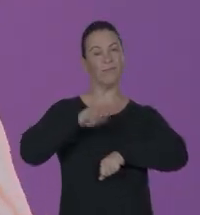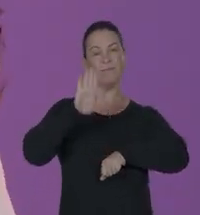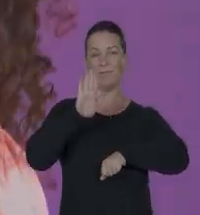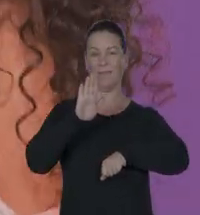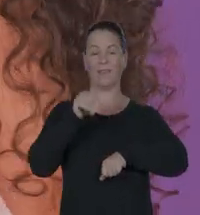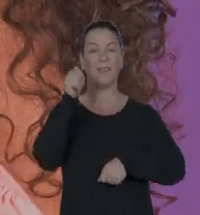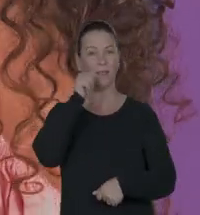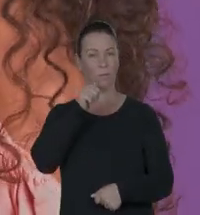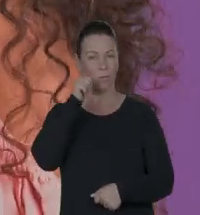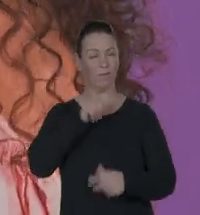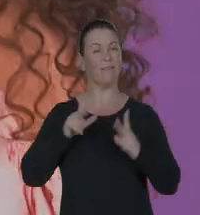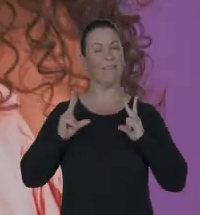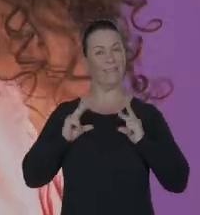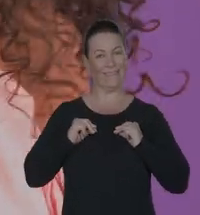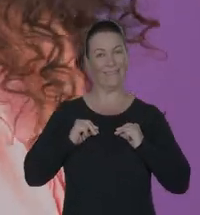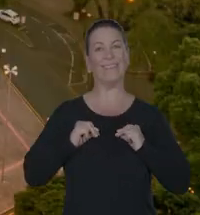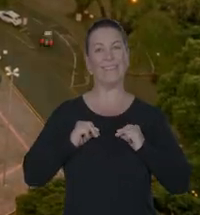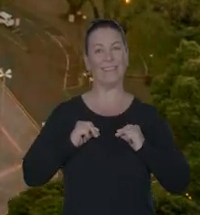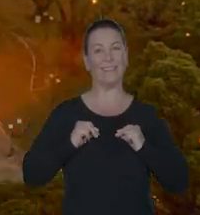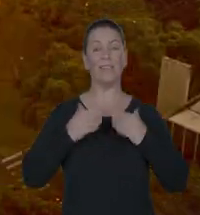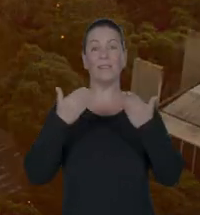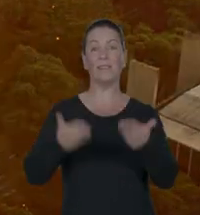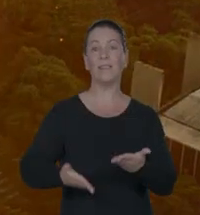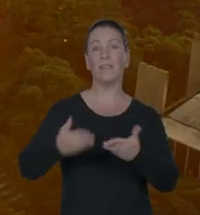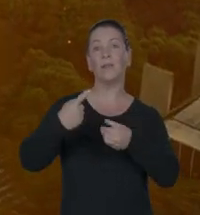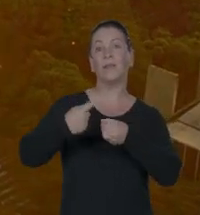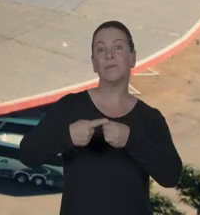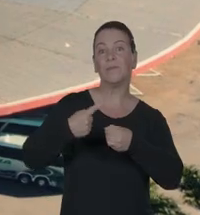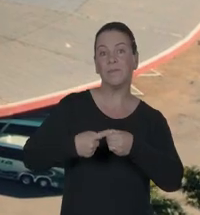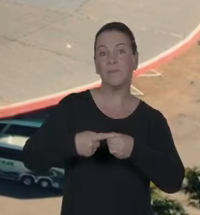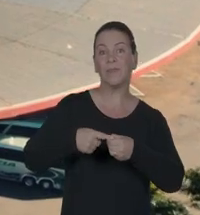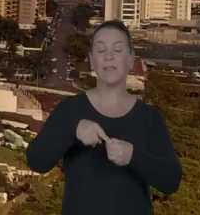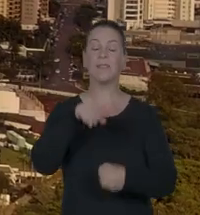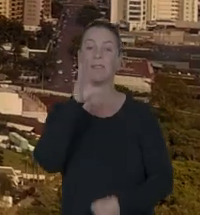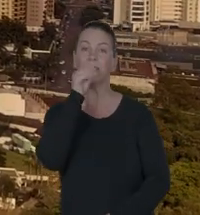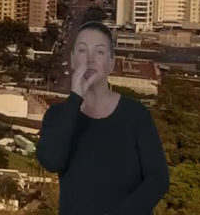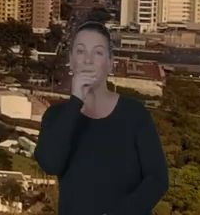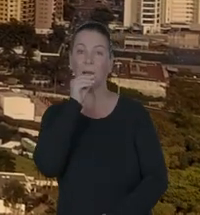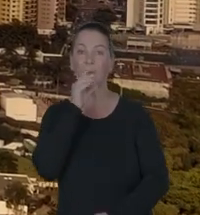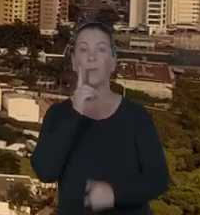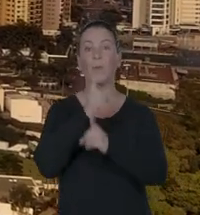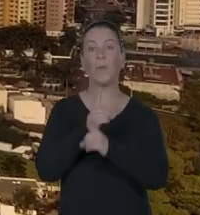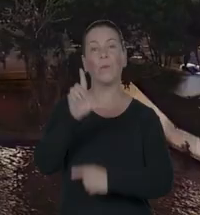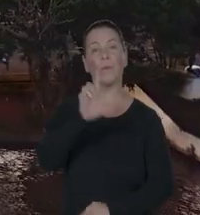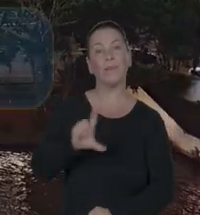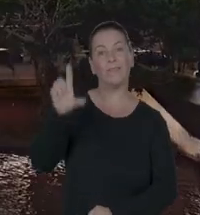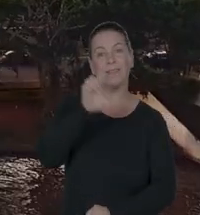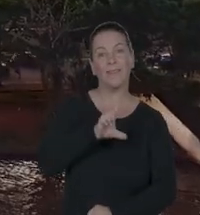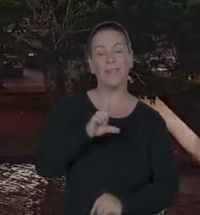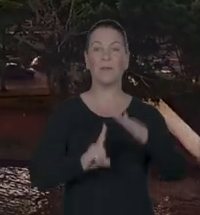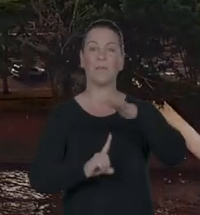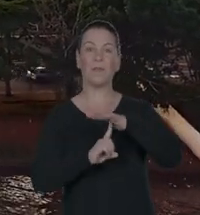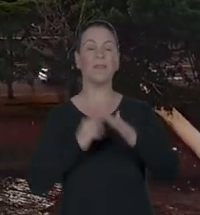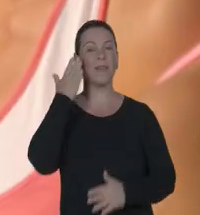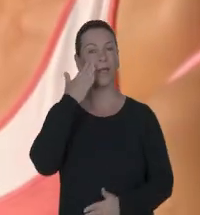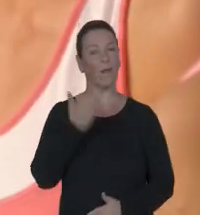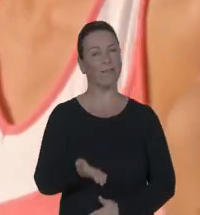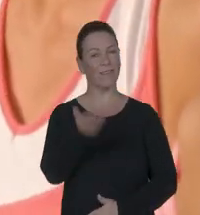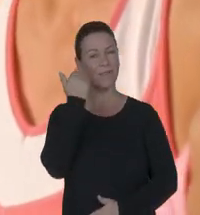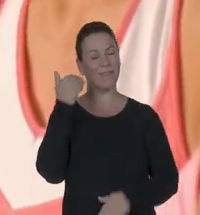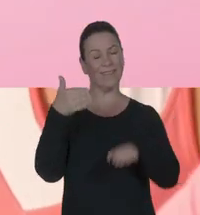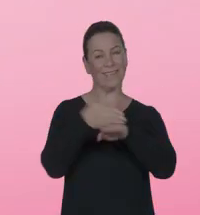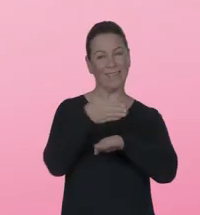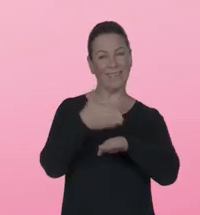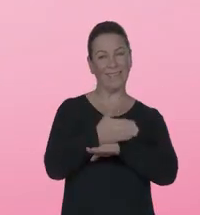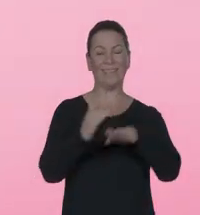muito mais! A mulherada merece! Neste sábado, nosso encontro é aqui em Londrina. Paraná Rosa em ação! Venha